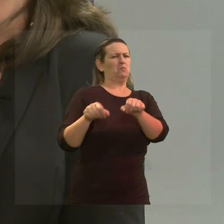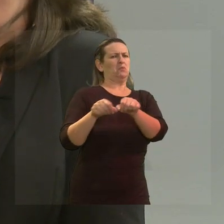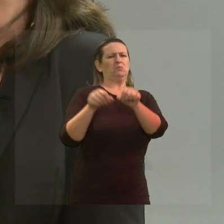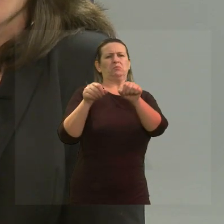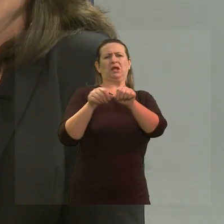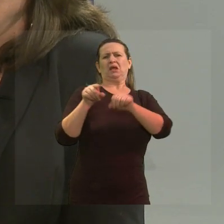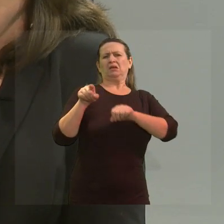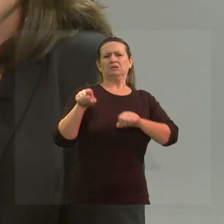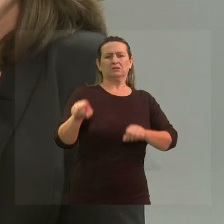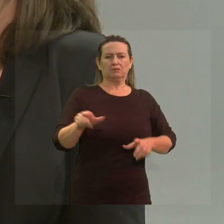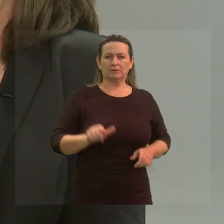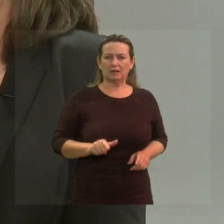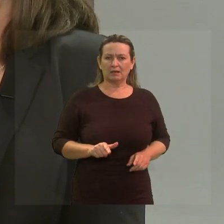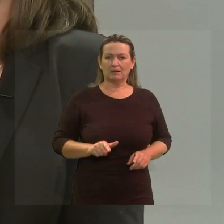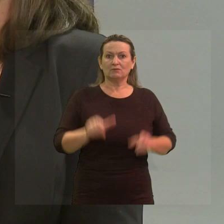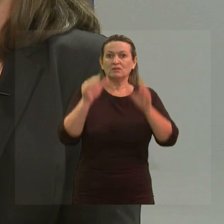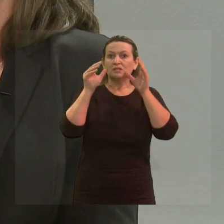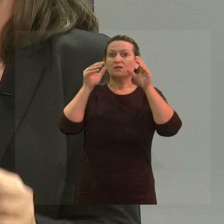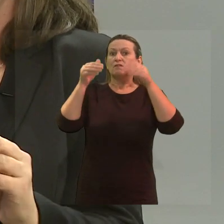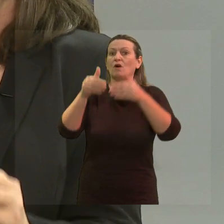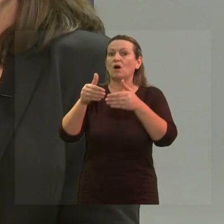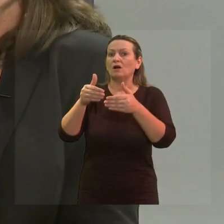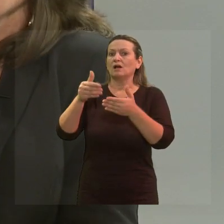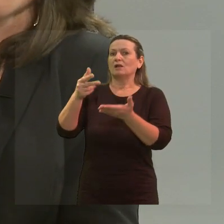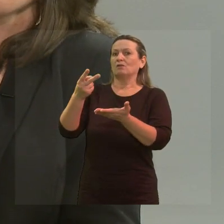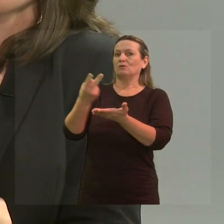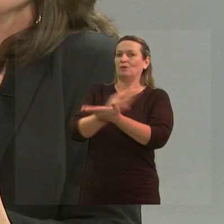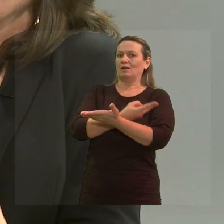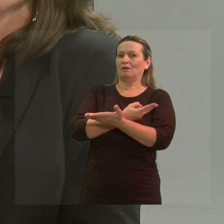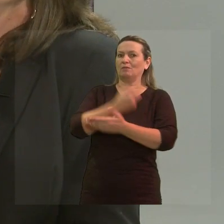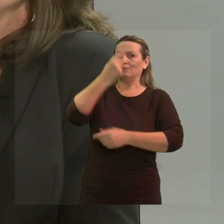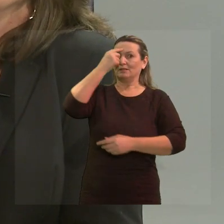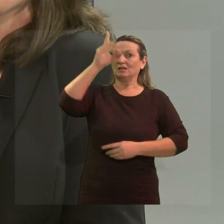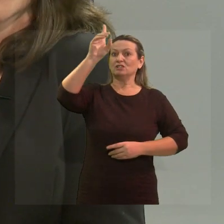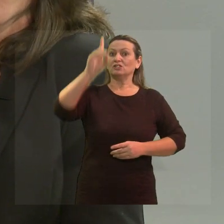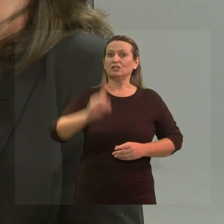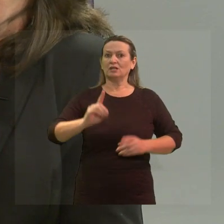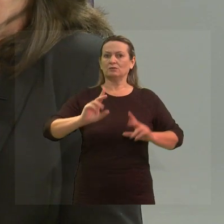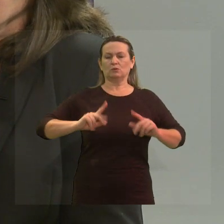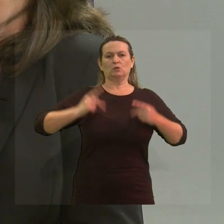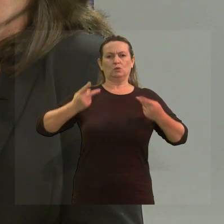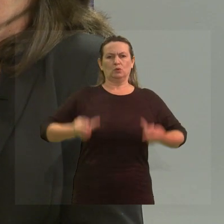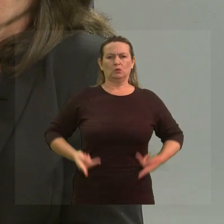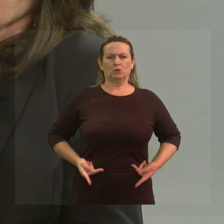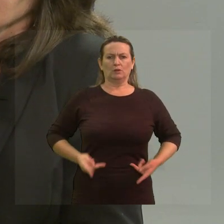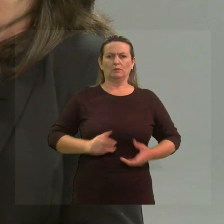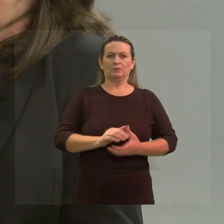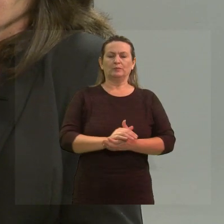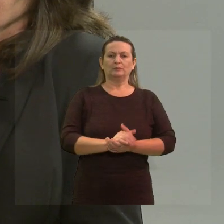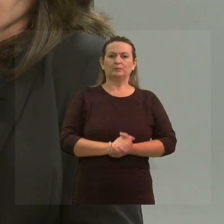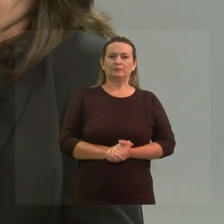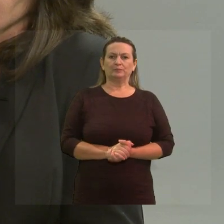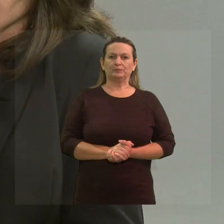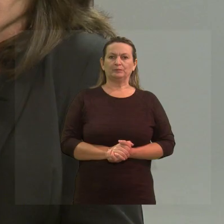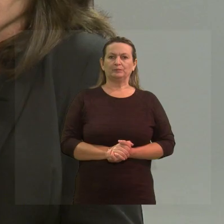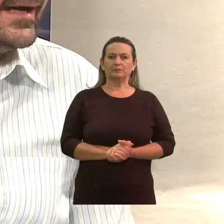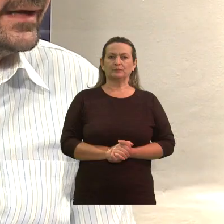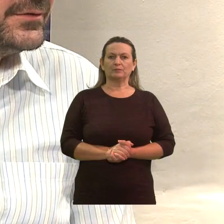E esse foco que está errado. A gente tem que pensar sempre em questão de direitos humanos. Como a lei de